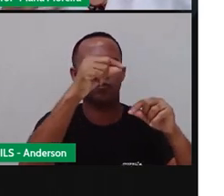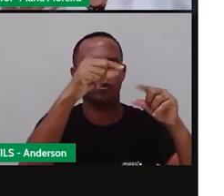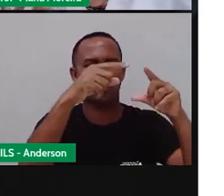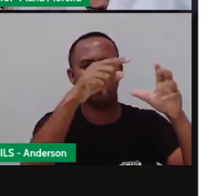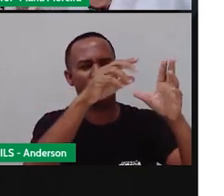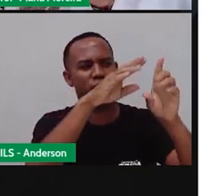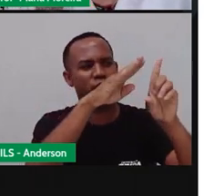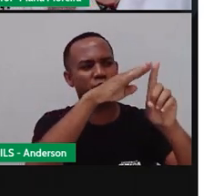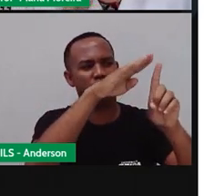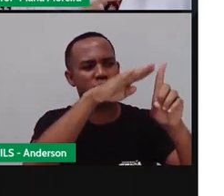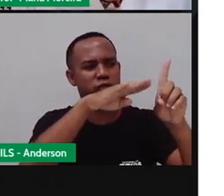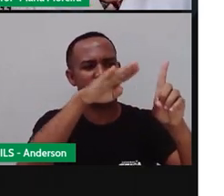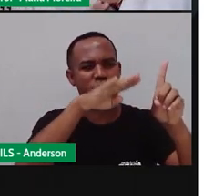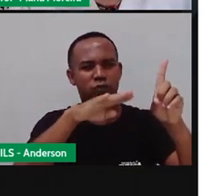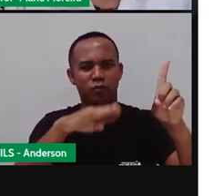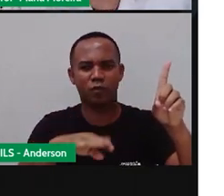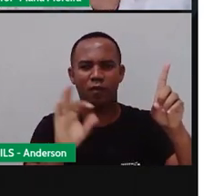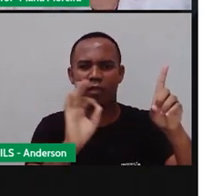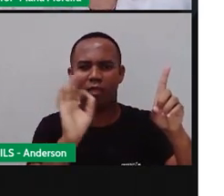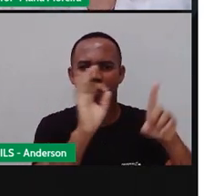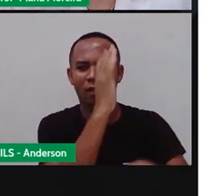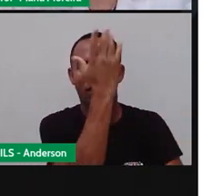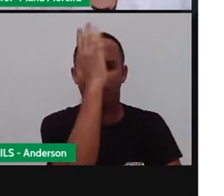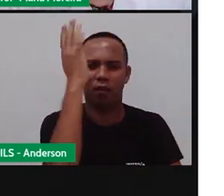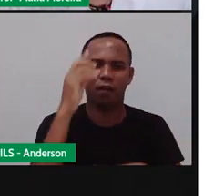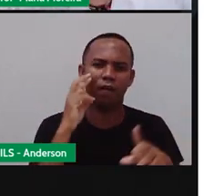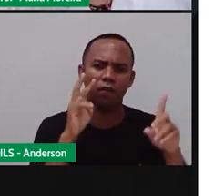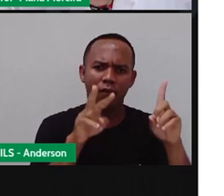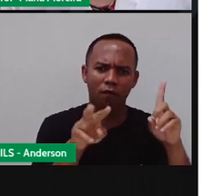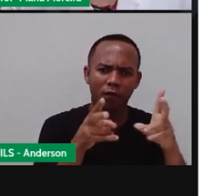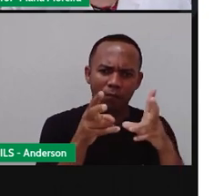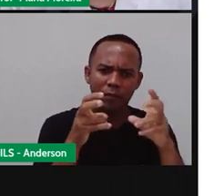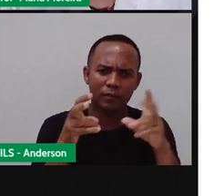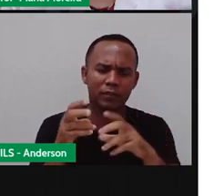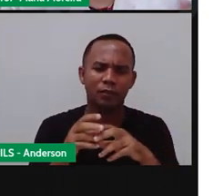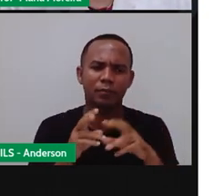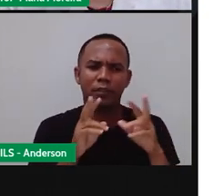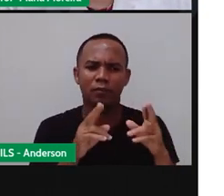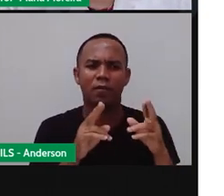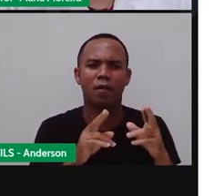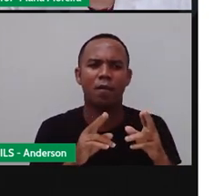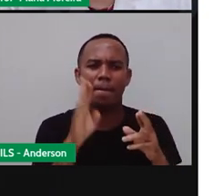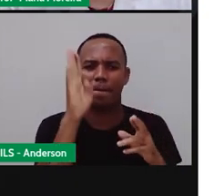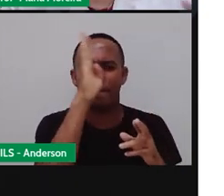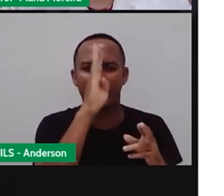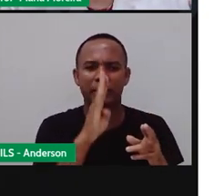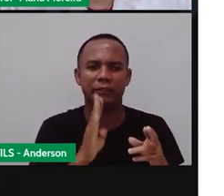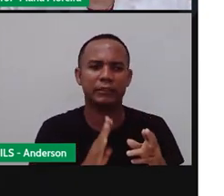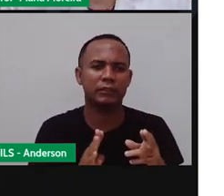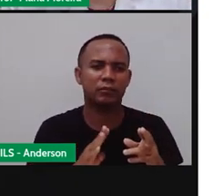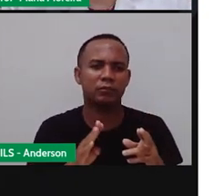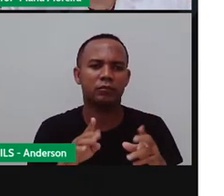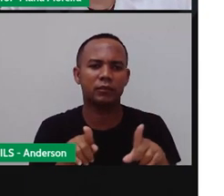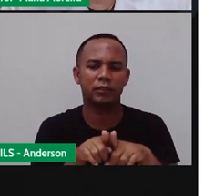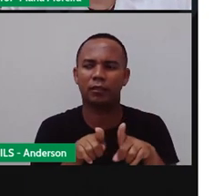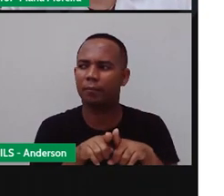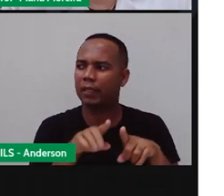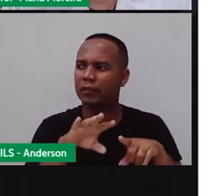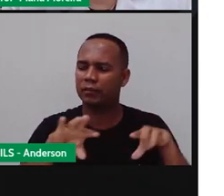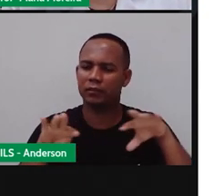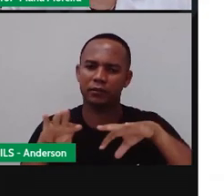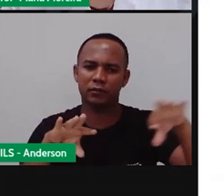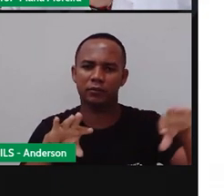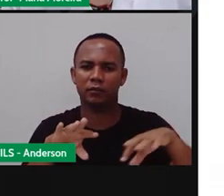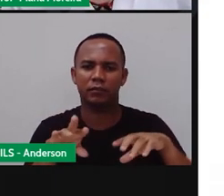mistura do inverno aí com outono. Isso é bem Brasil, a gente não consegue, na verdade, separar tão bem essas estações como em outros